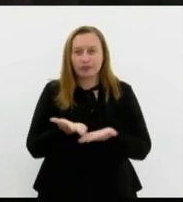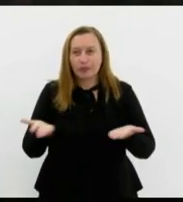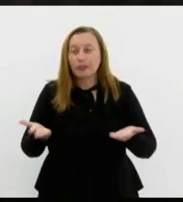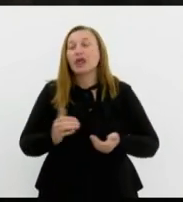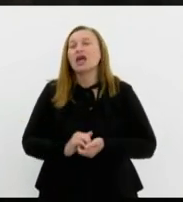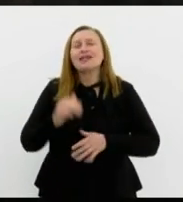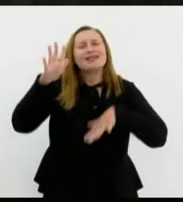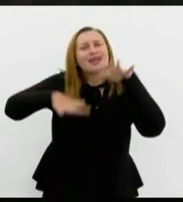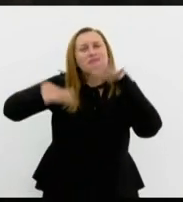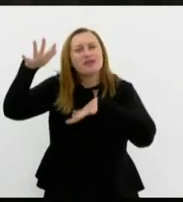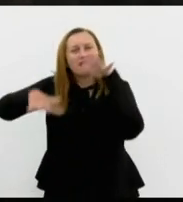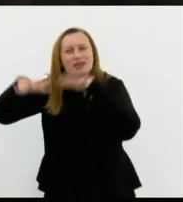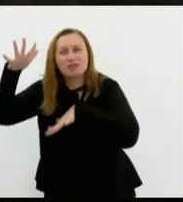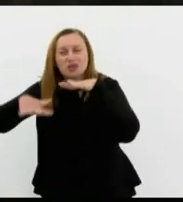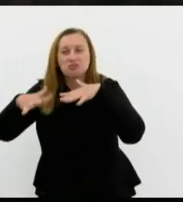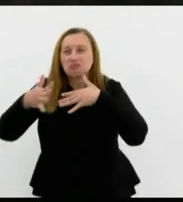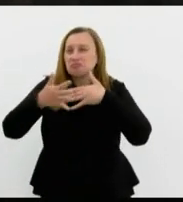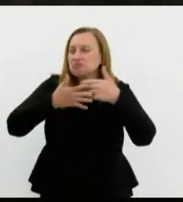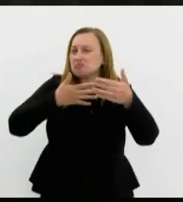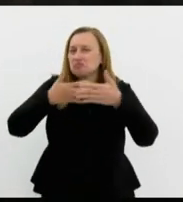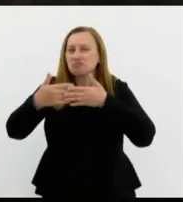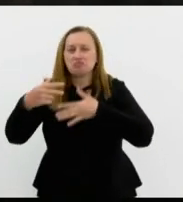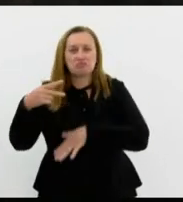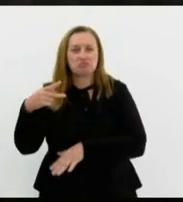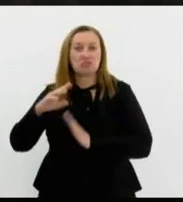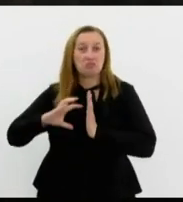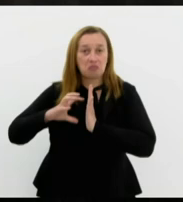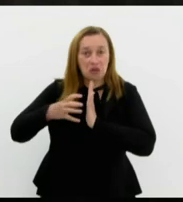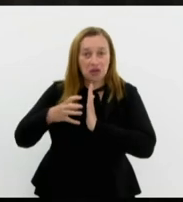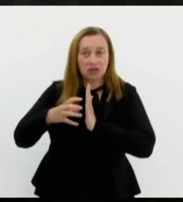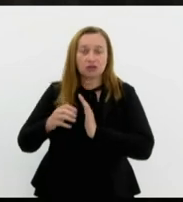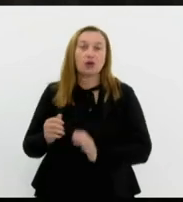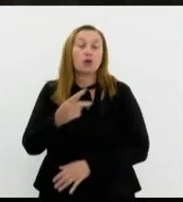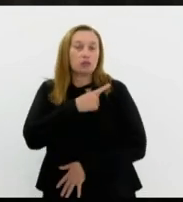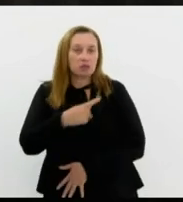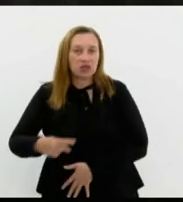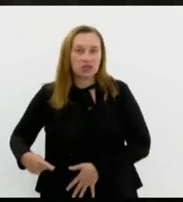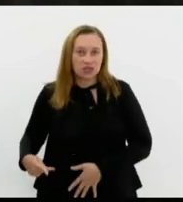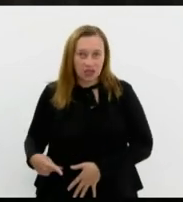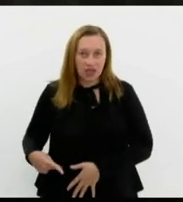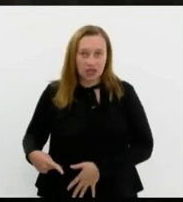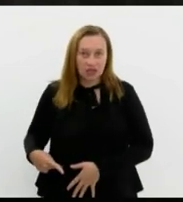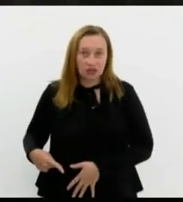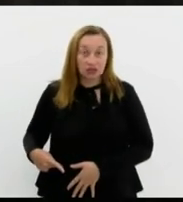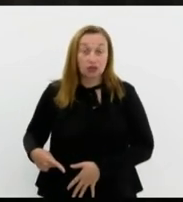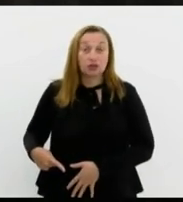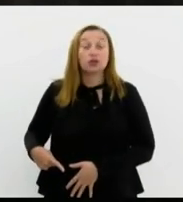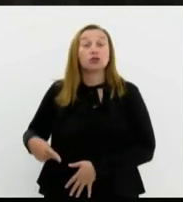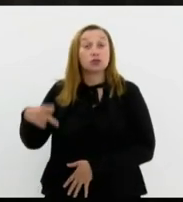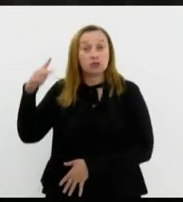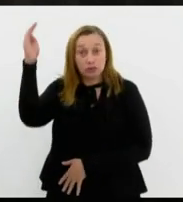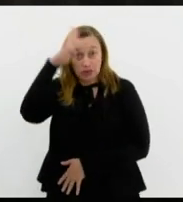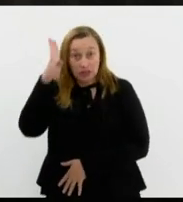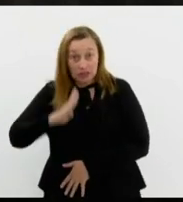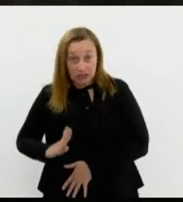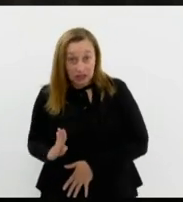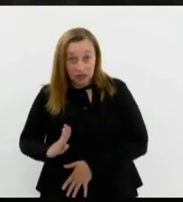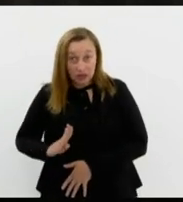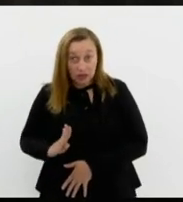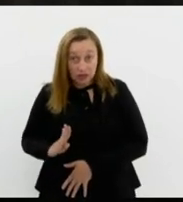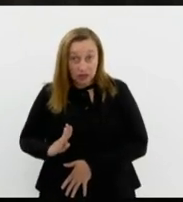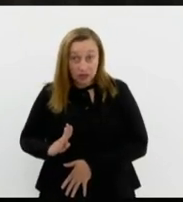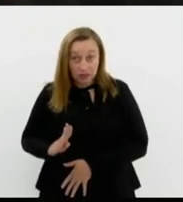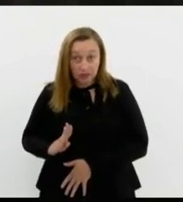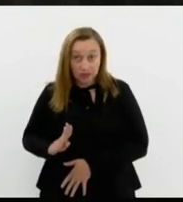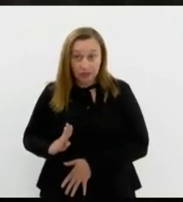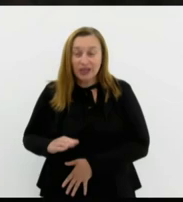Independentemente de qualquer partido, o presidente de uma nação como o Brasil, formada